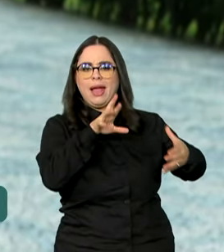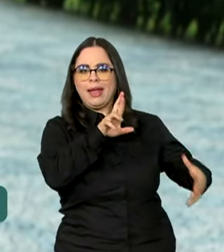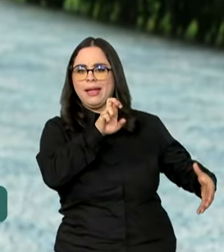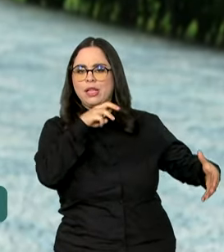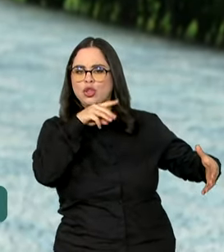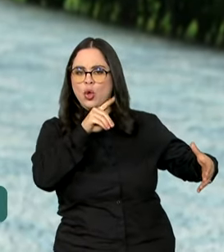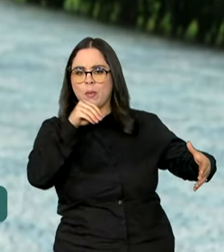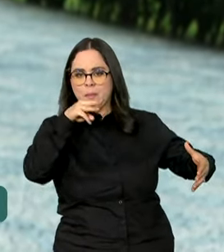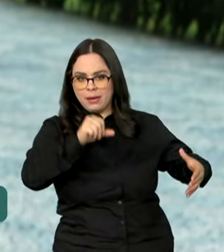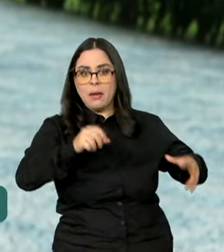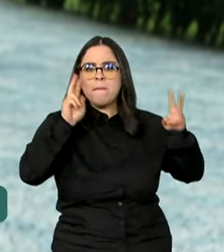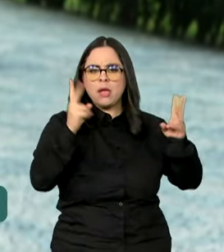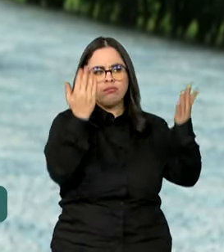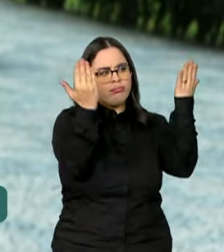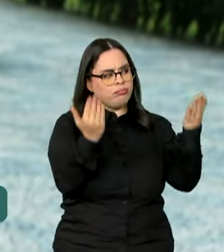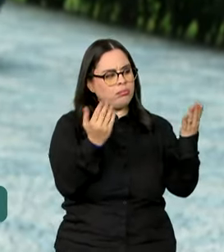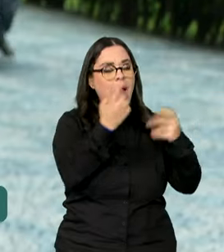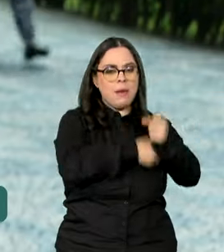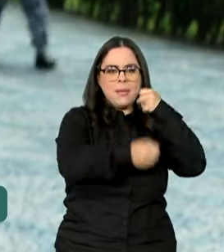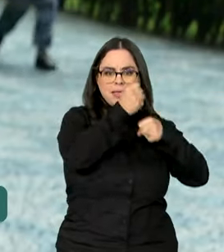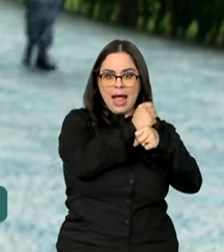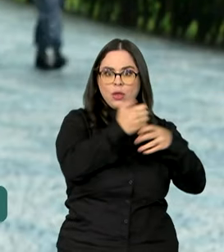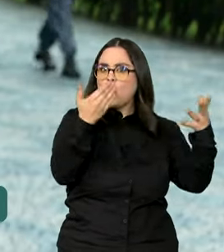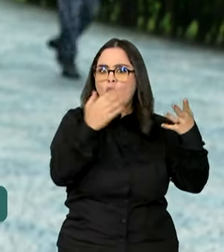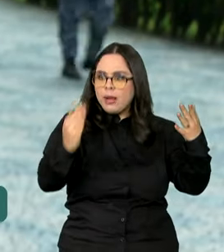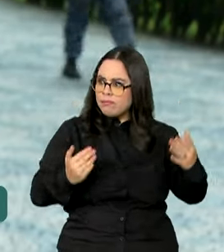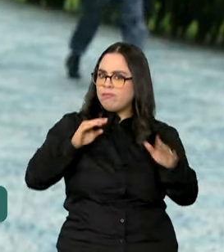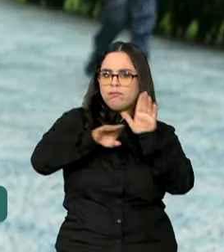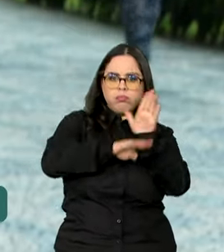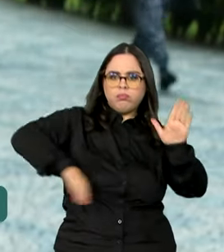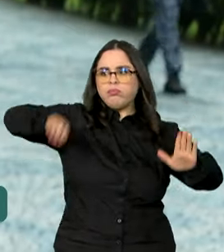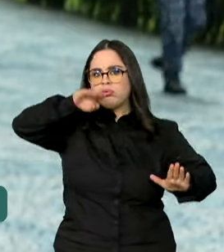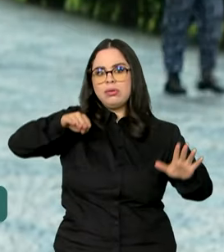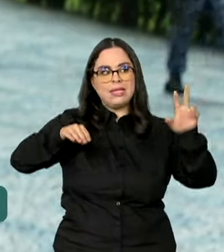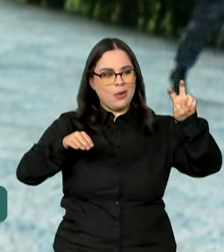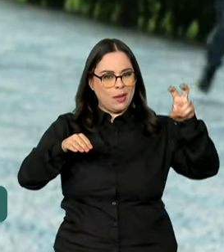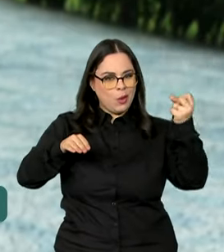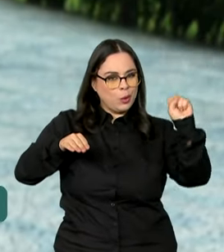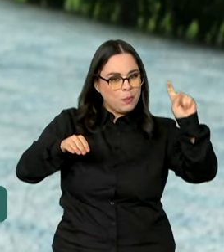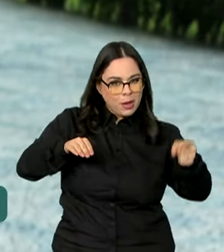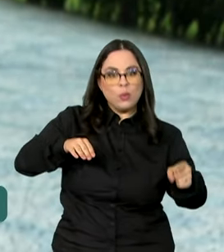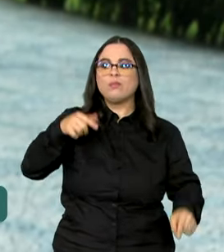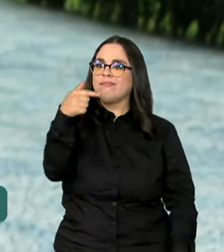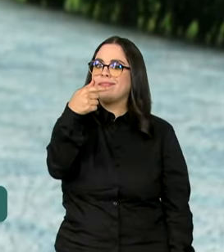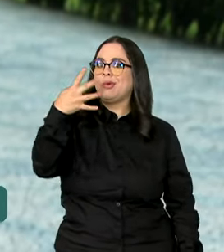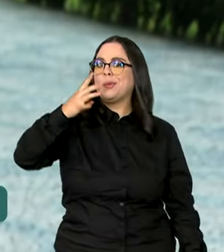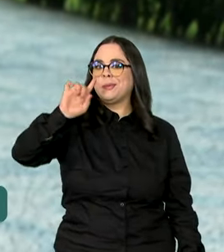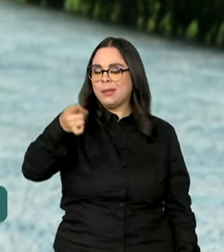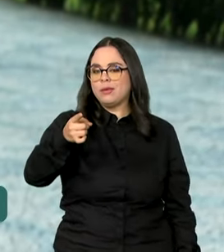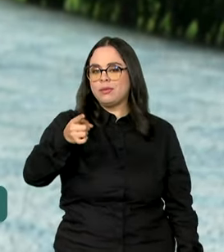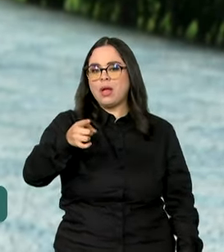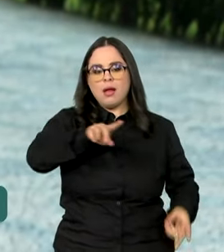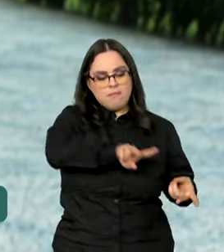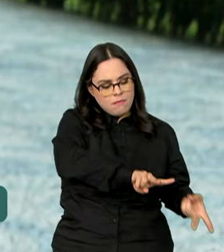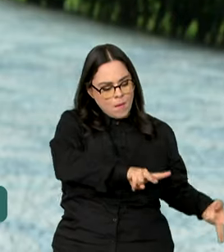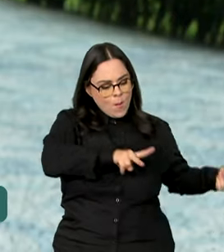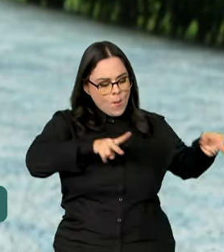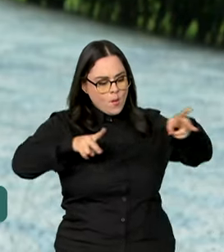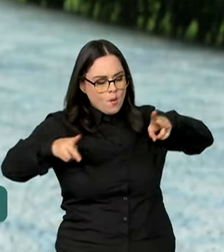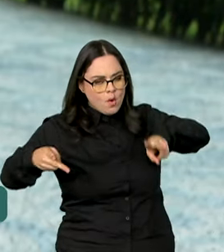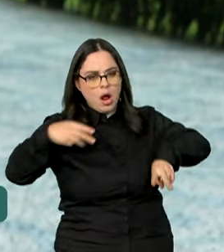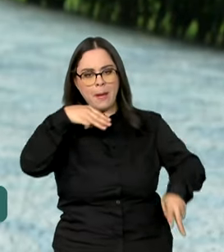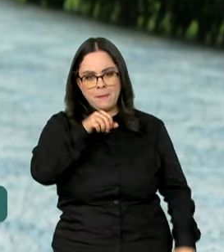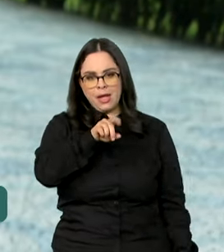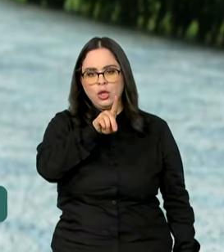O número passou de mais de 58 mil para mais de 74 mil. O transplante de medula óssea é realizado em casos